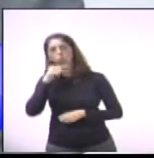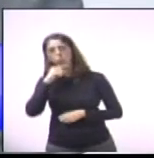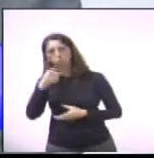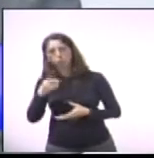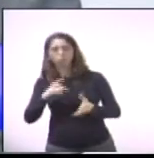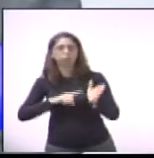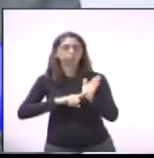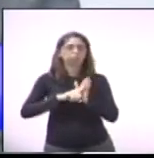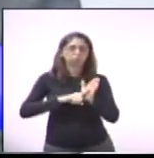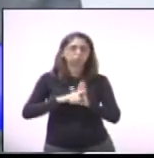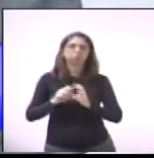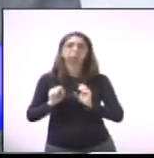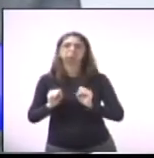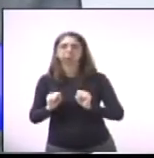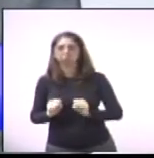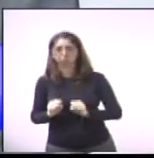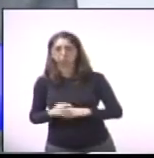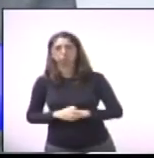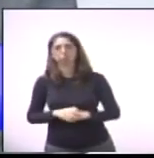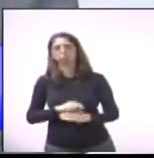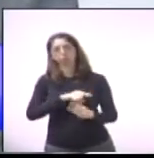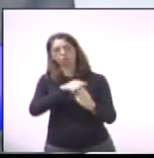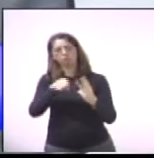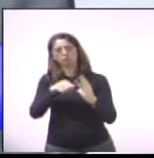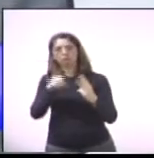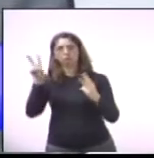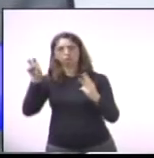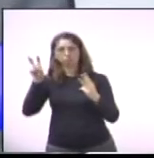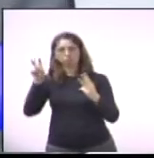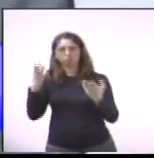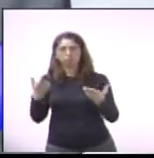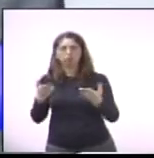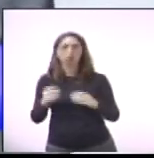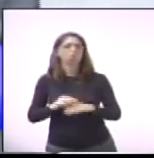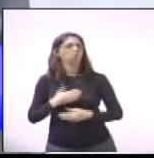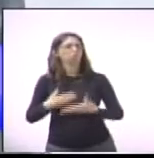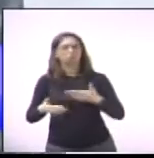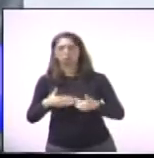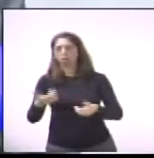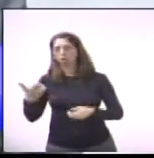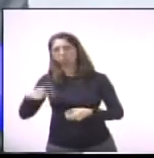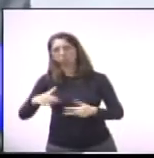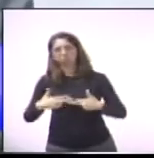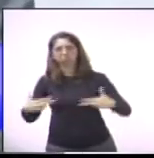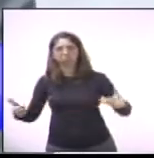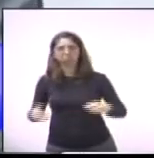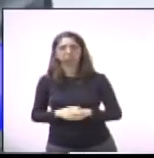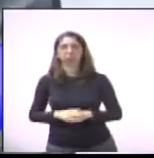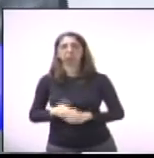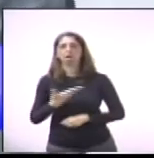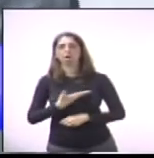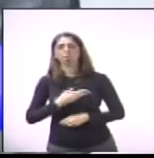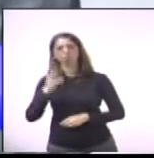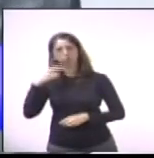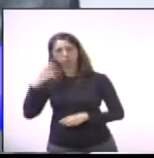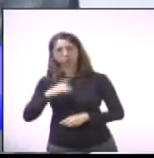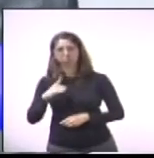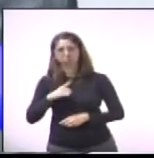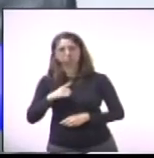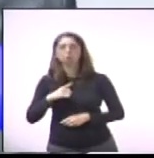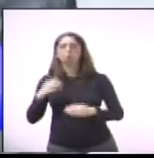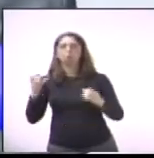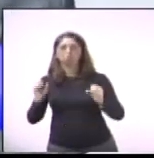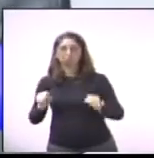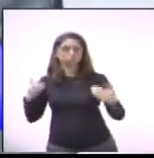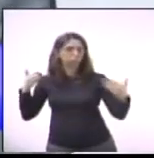apenas a esses três tópicos, mas, eventualmente, outras dúvidas que os colegas vereadores venham a ter. Então,